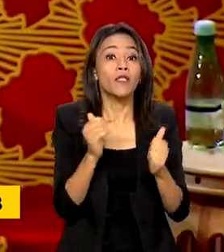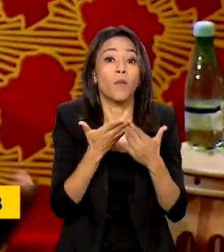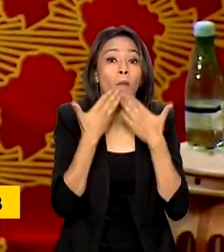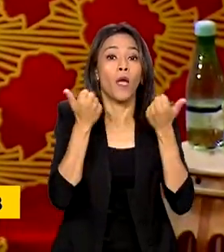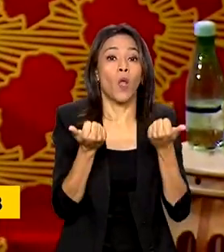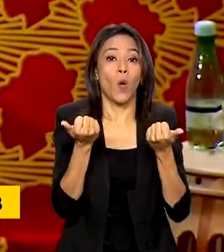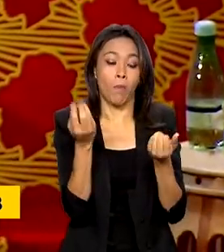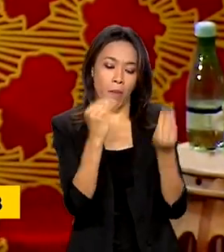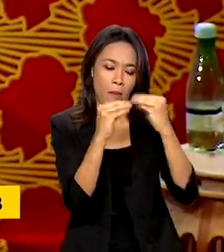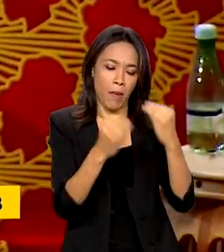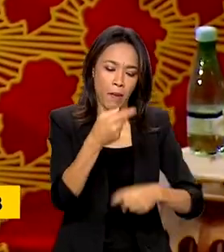enfrentar a realidade da exclusão.